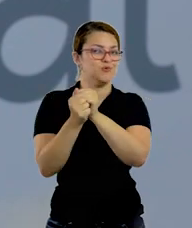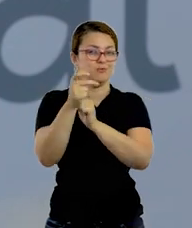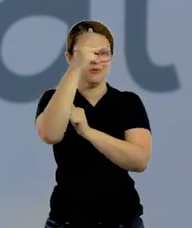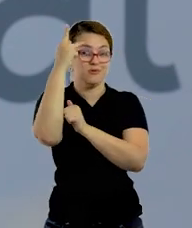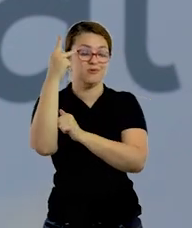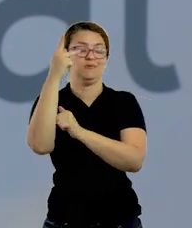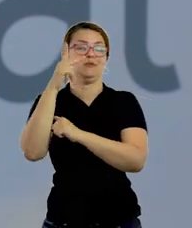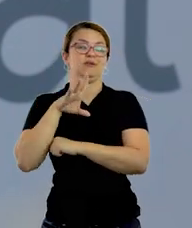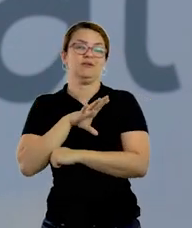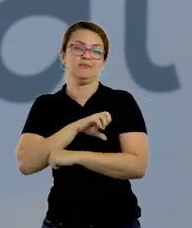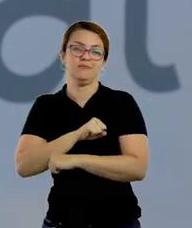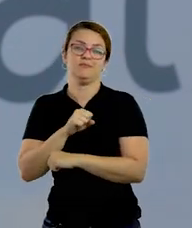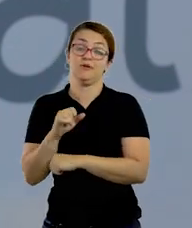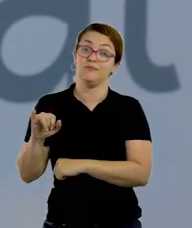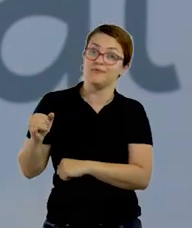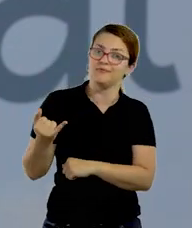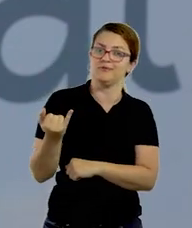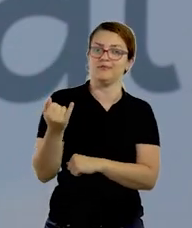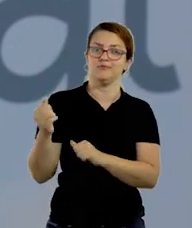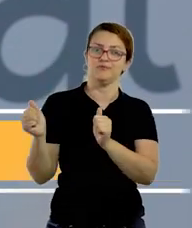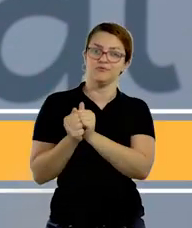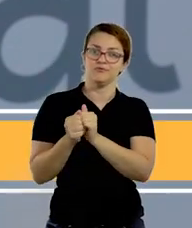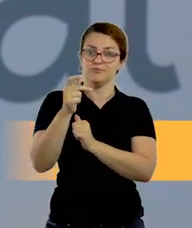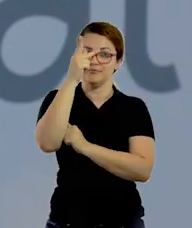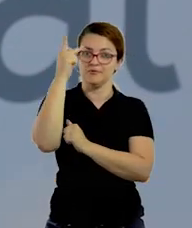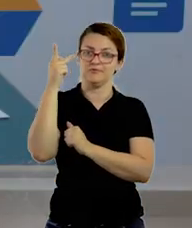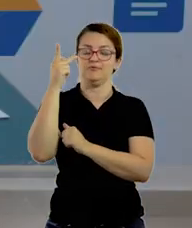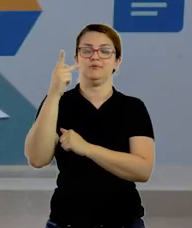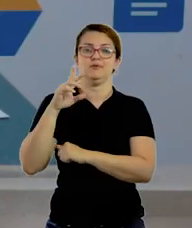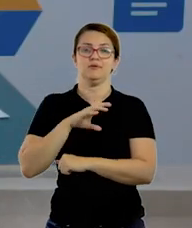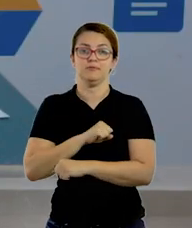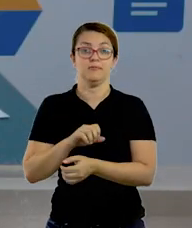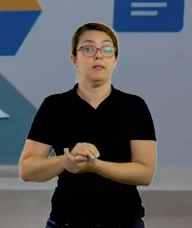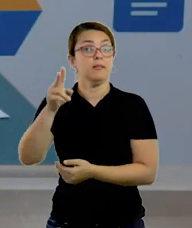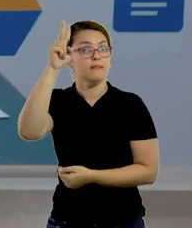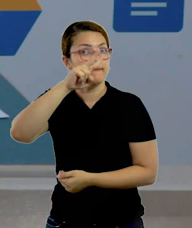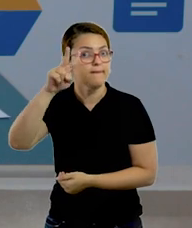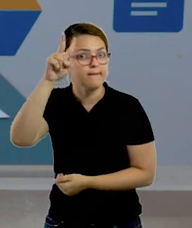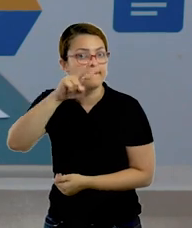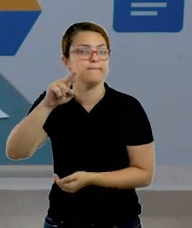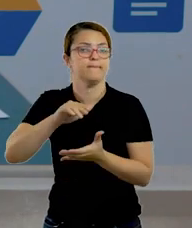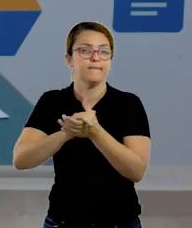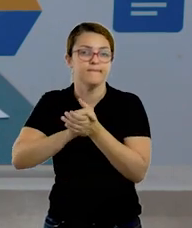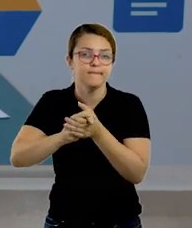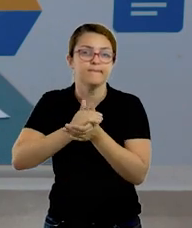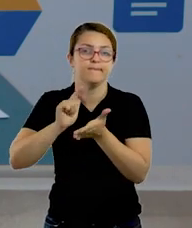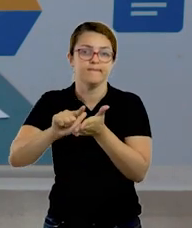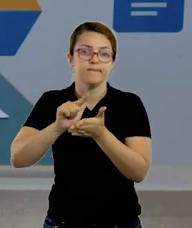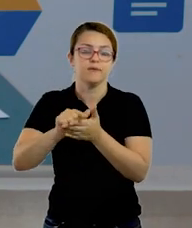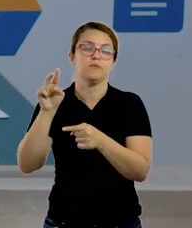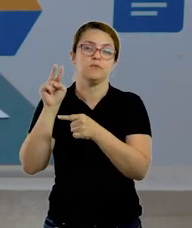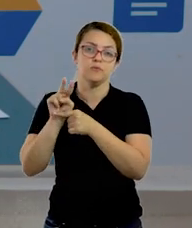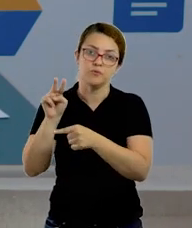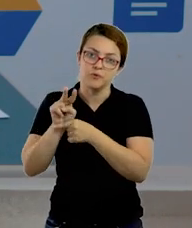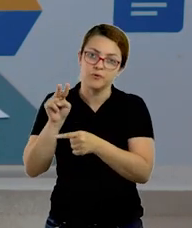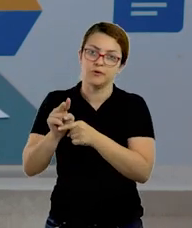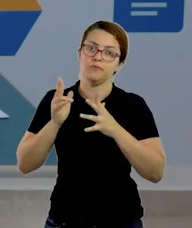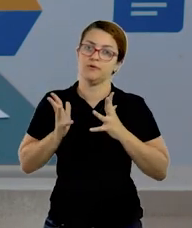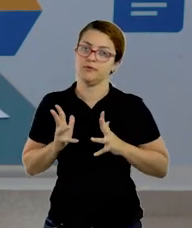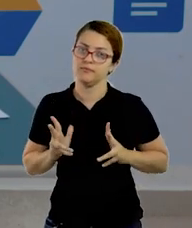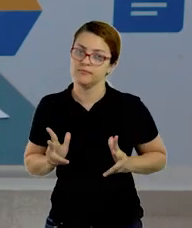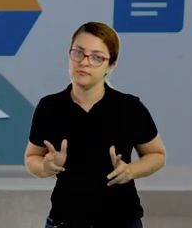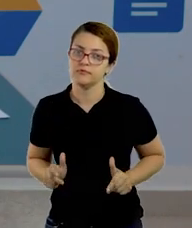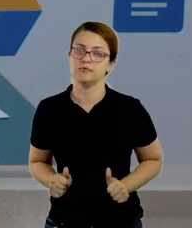lavar bem as mãos, de tomar os cuidados necessários com a higiene, tá? E divulguem o nosso link nas redes sociais,